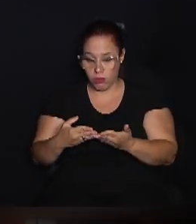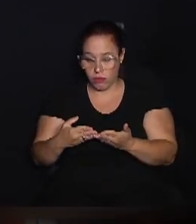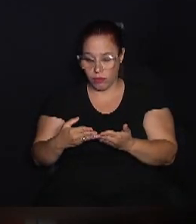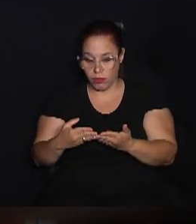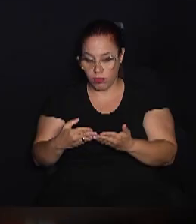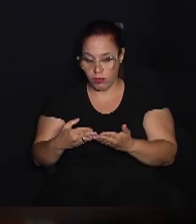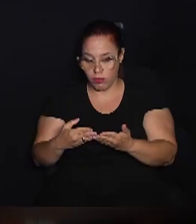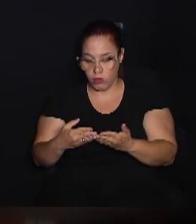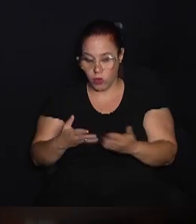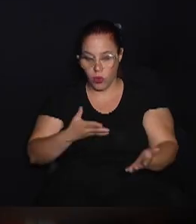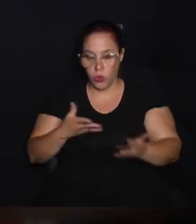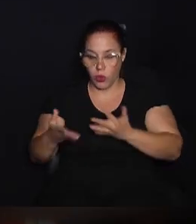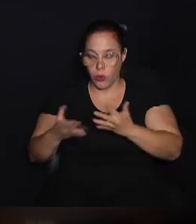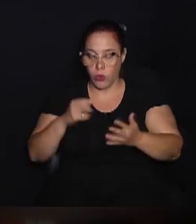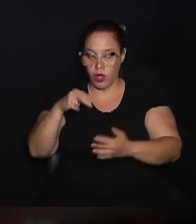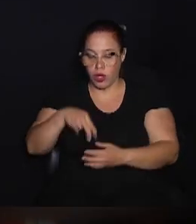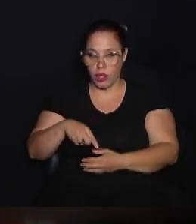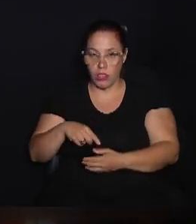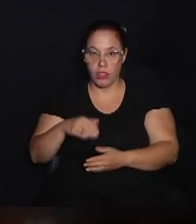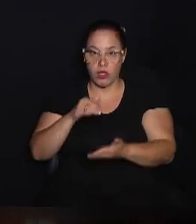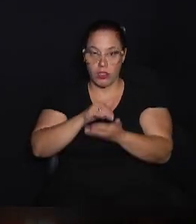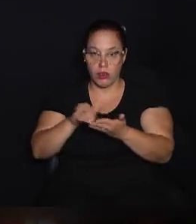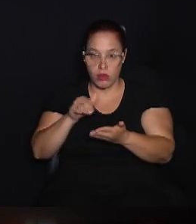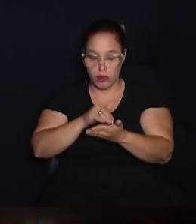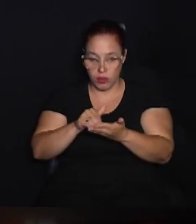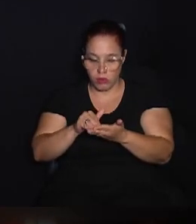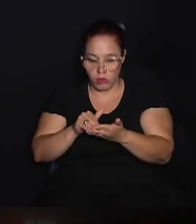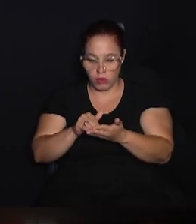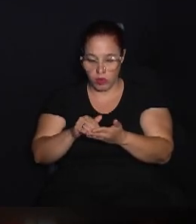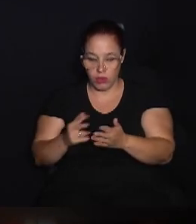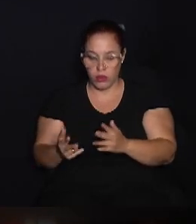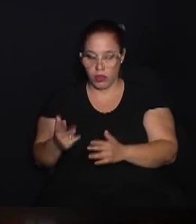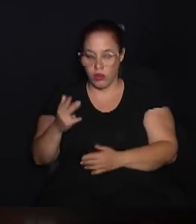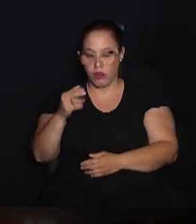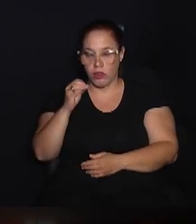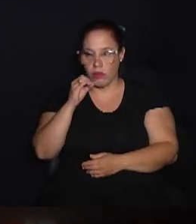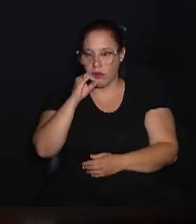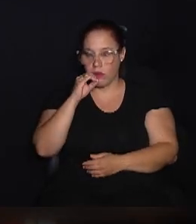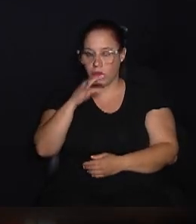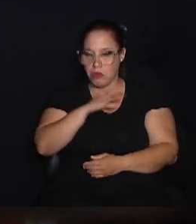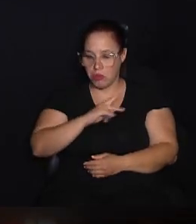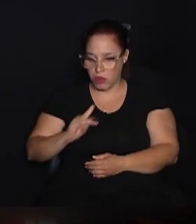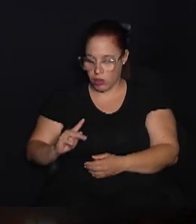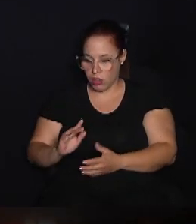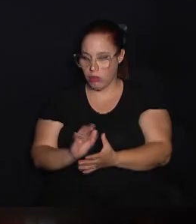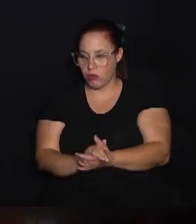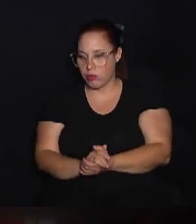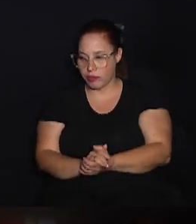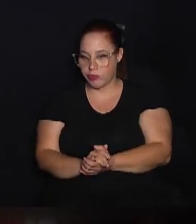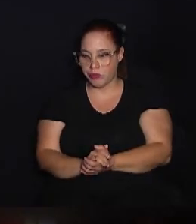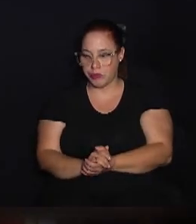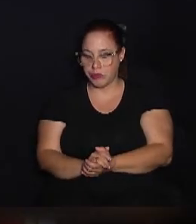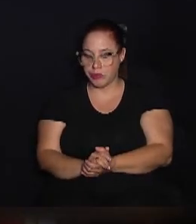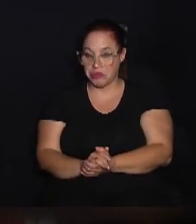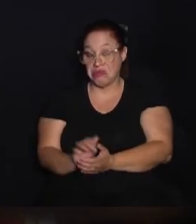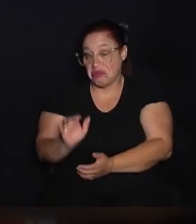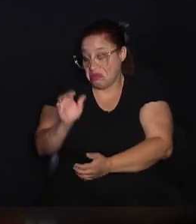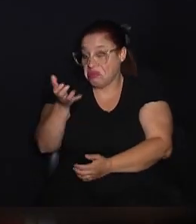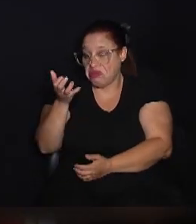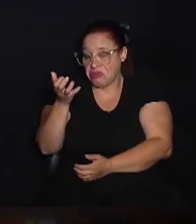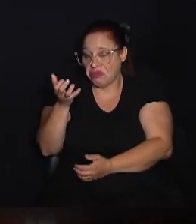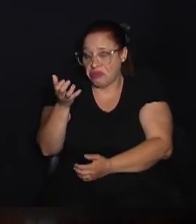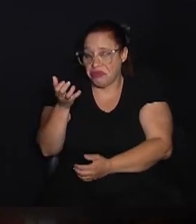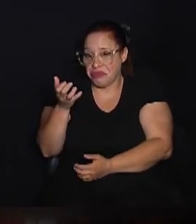foi envolvido aqui na secretaria, tesouraria, quando ele foi presidente, então aquilo acabou